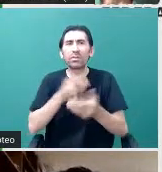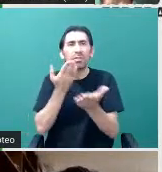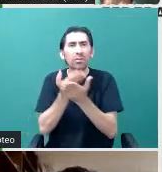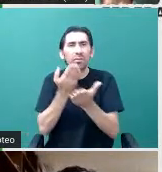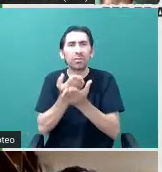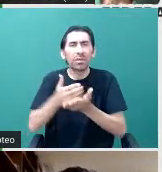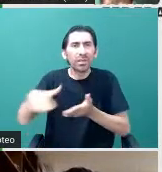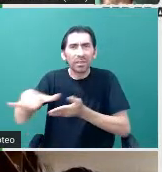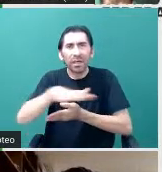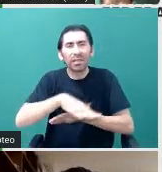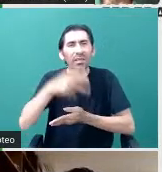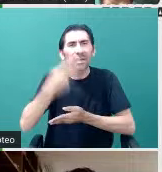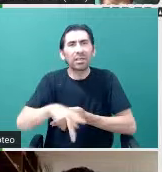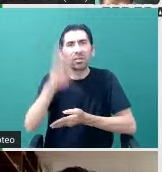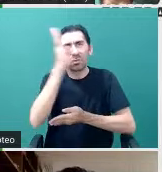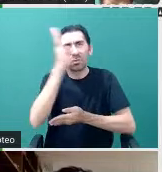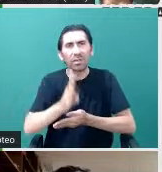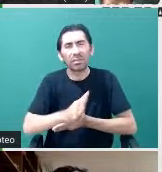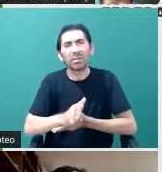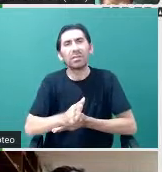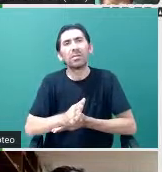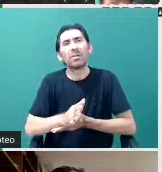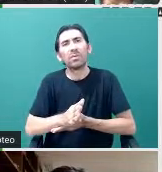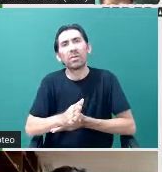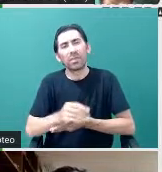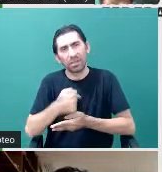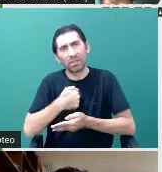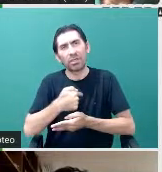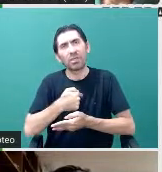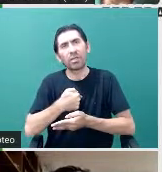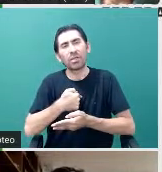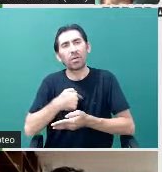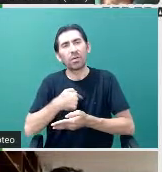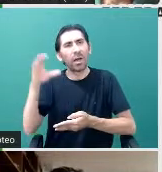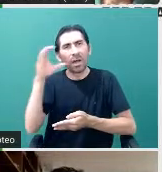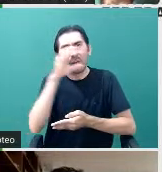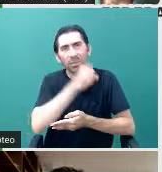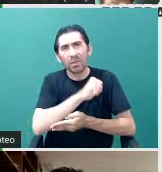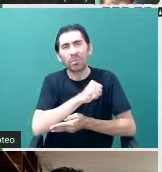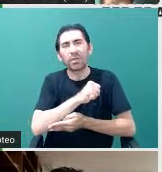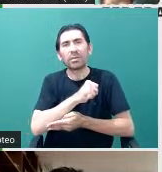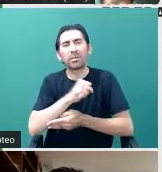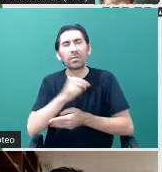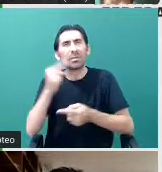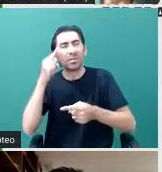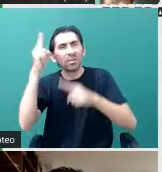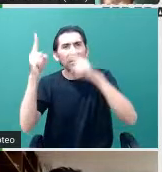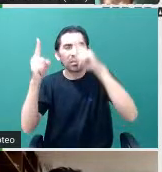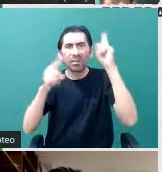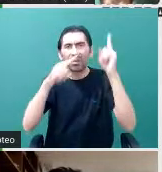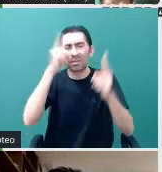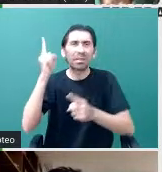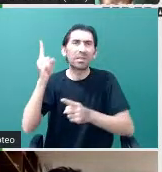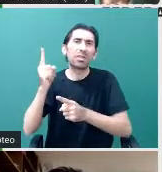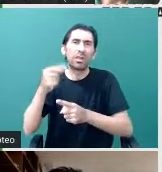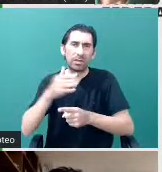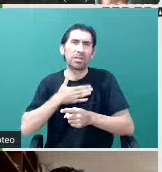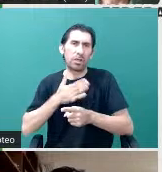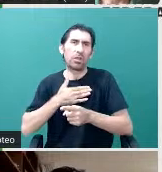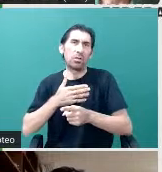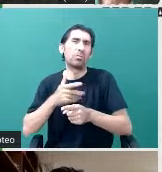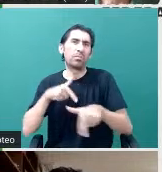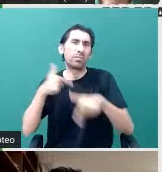no Brasil, e eu passei rapidamente por algumas ideias do que a gente faz. Então,